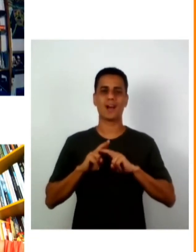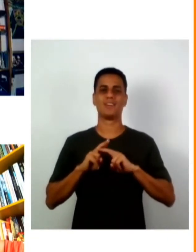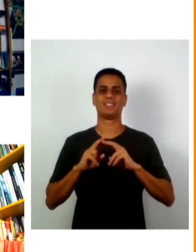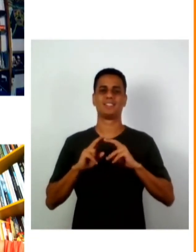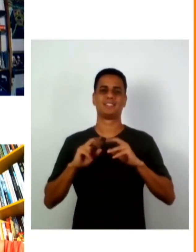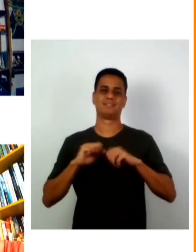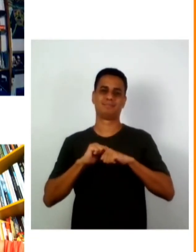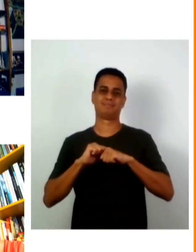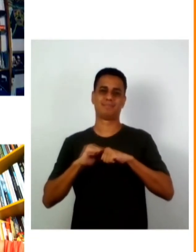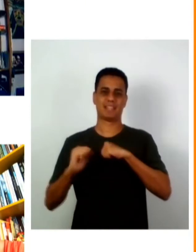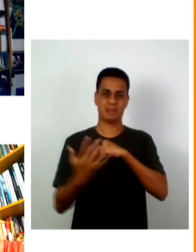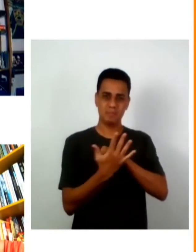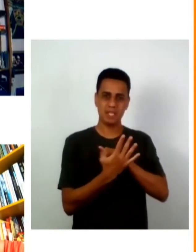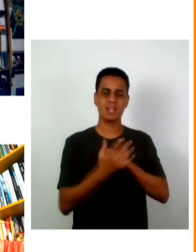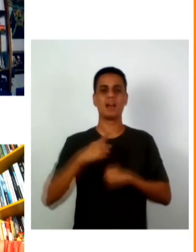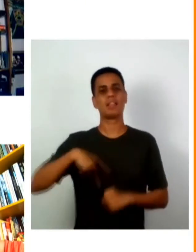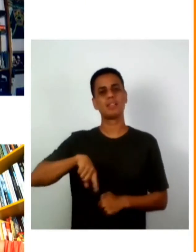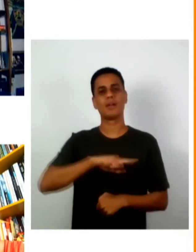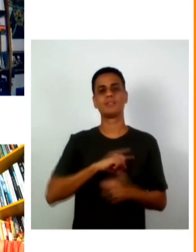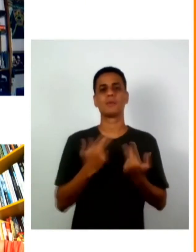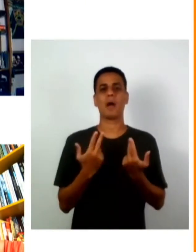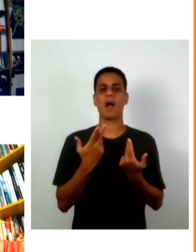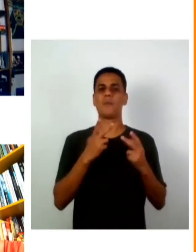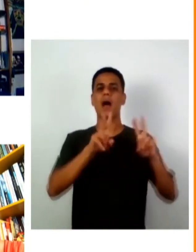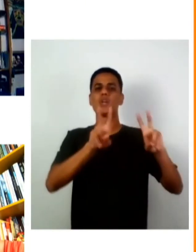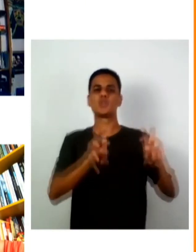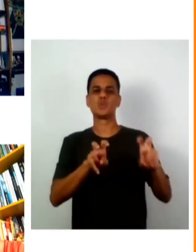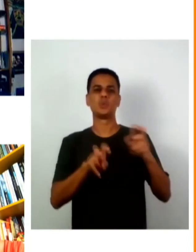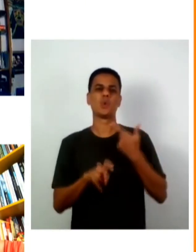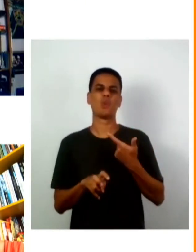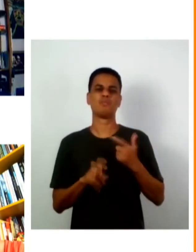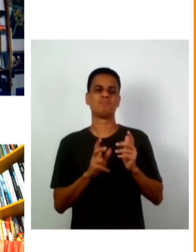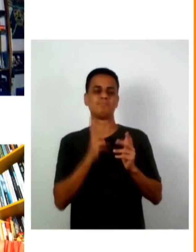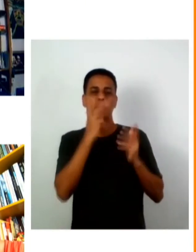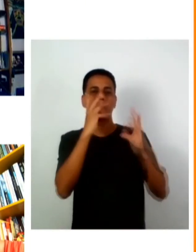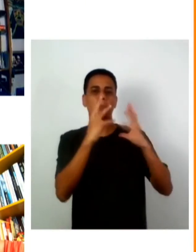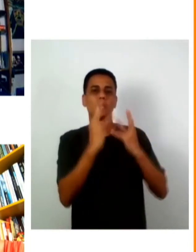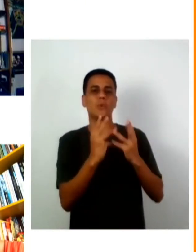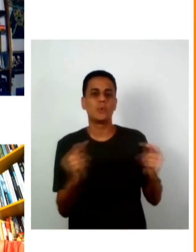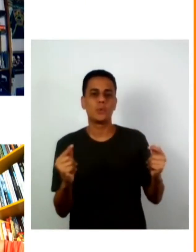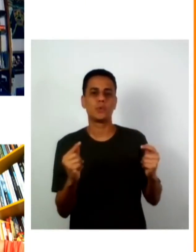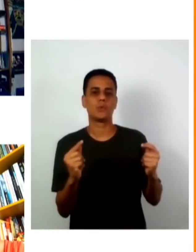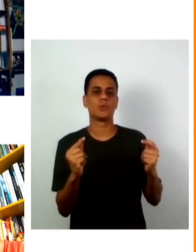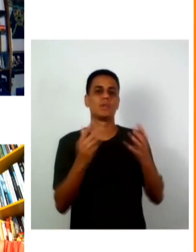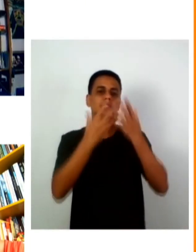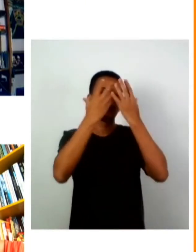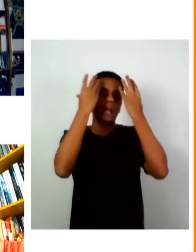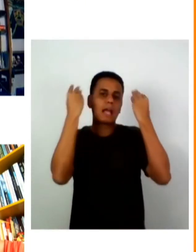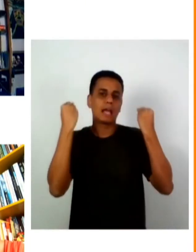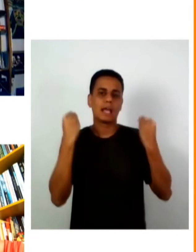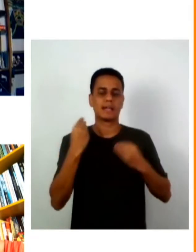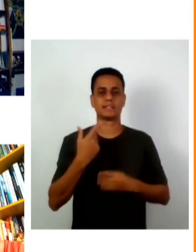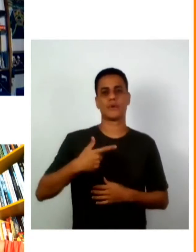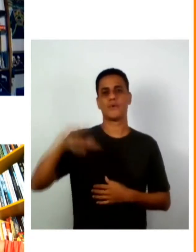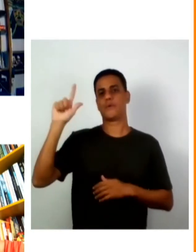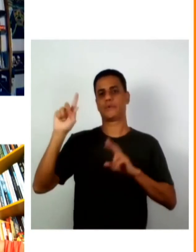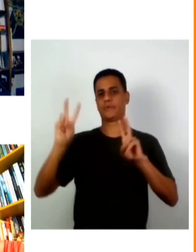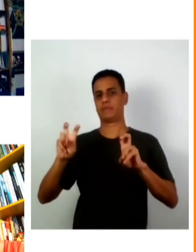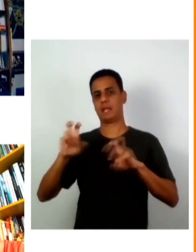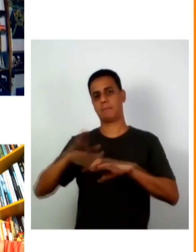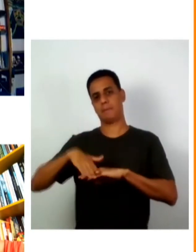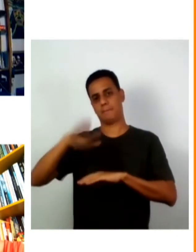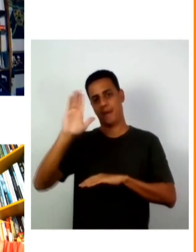mais disso a gente tem tipo colocado outras pautas o que eu percebo é que se essas pessoas conseguem